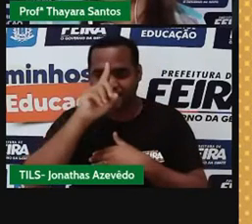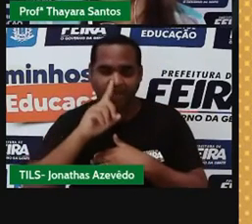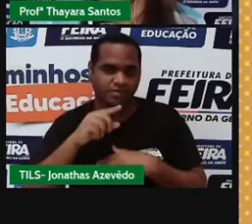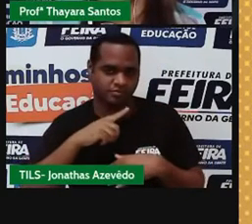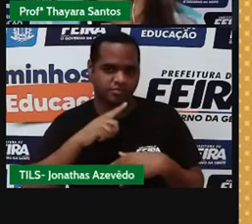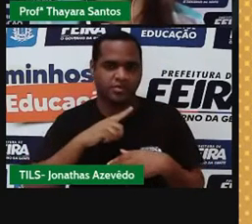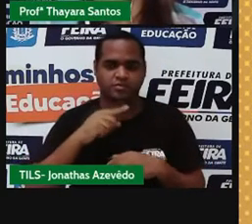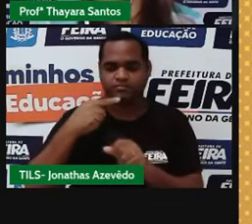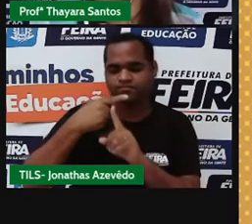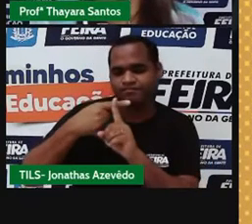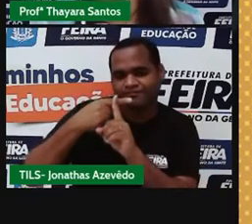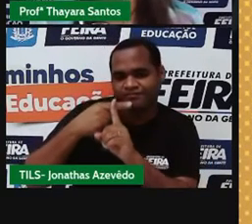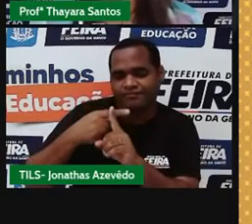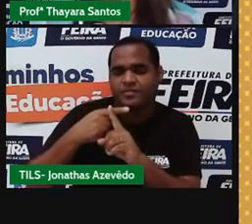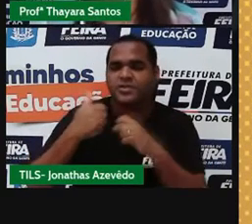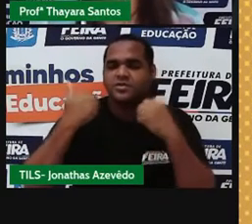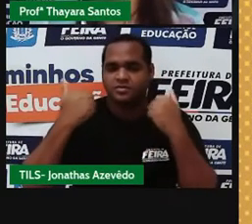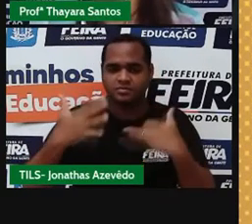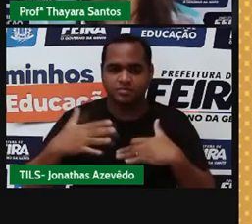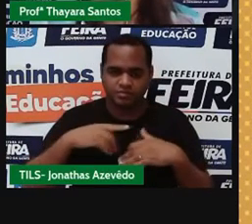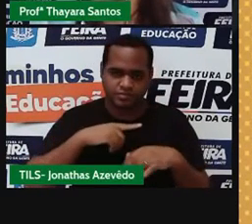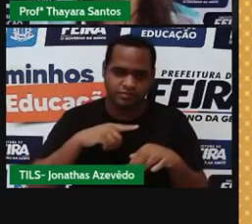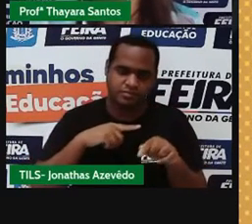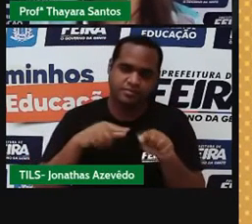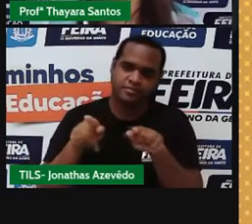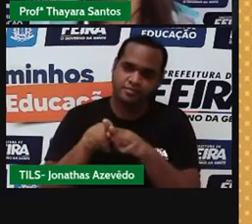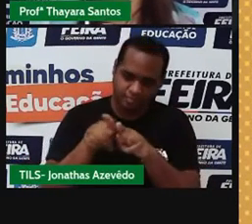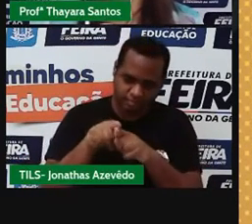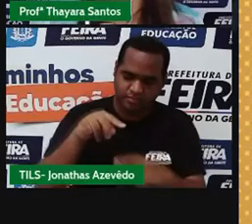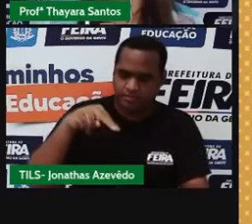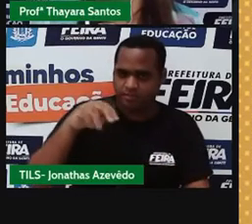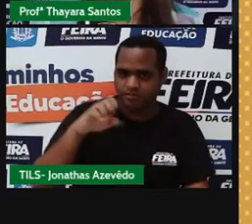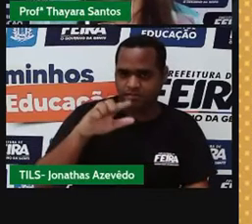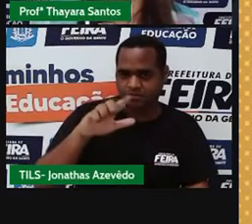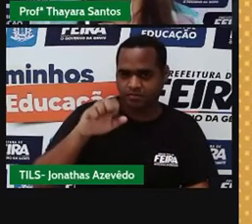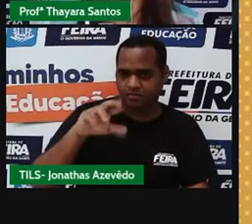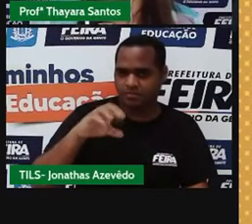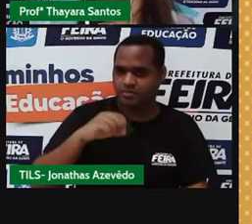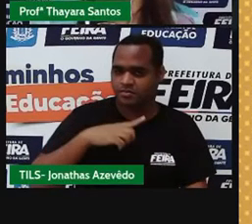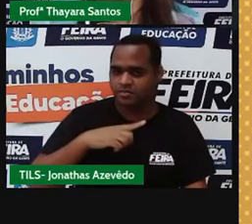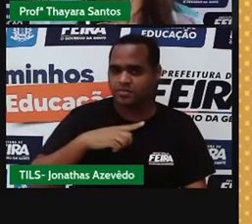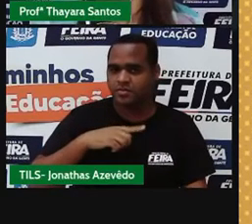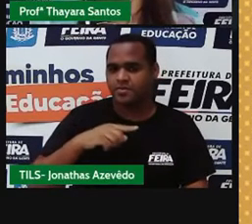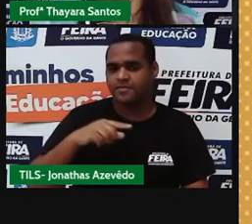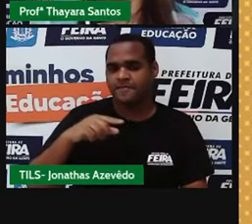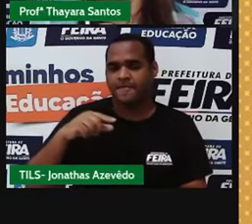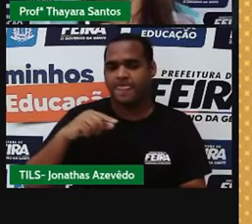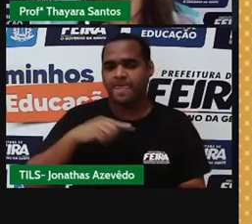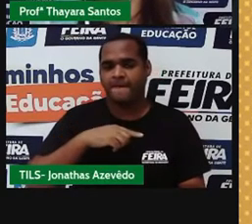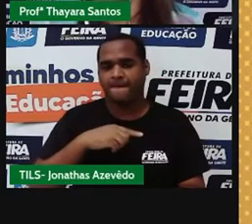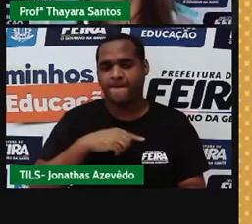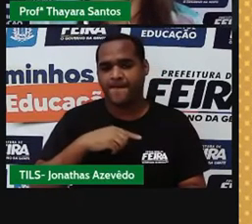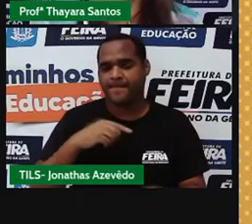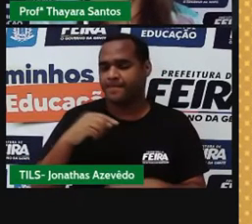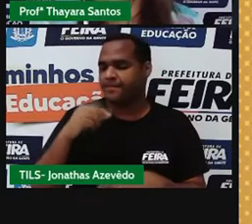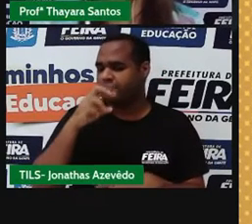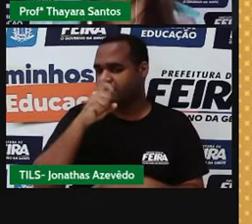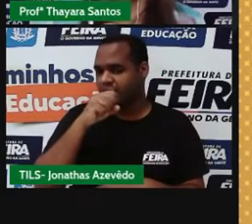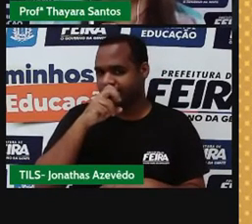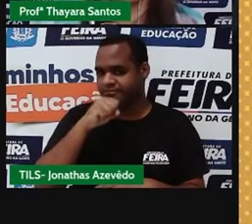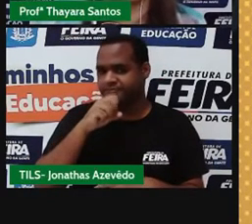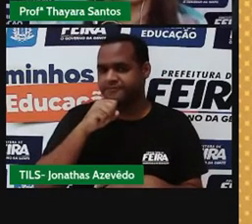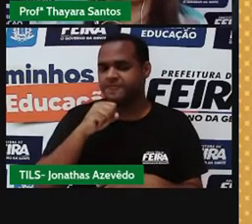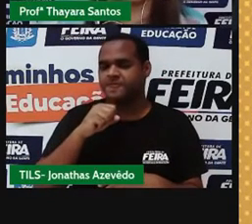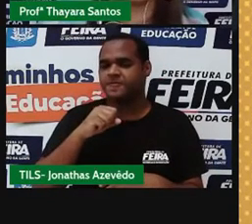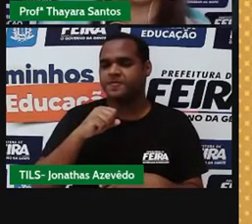tem carga positiva. E também está aqui no núcleo os nêutrons, que aqui estão representados por essa cor laranja. E os